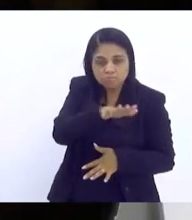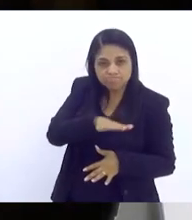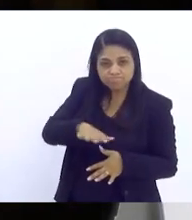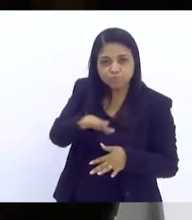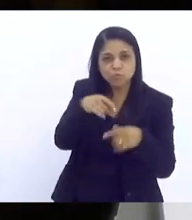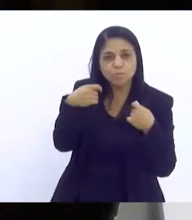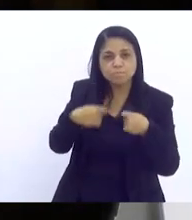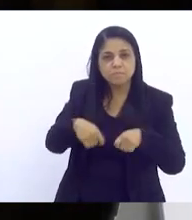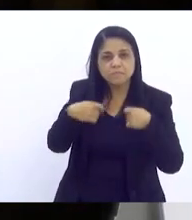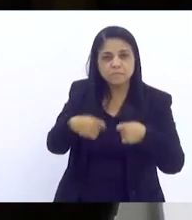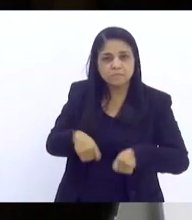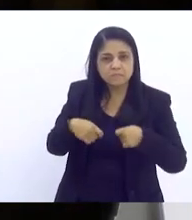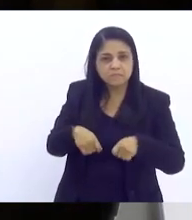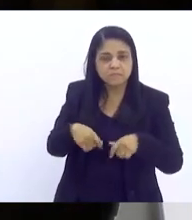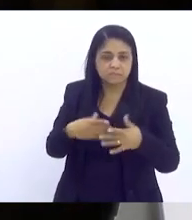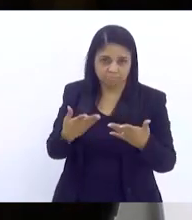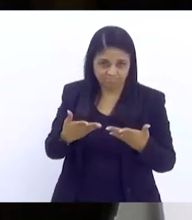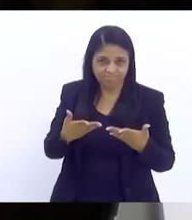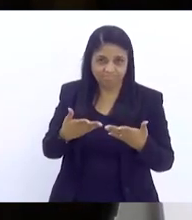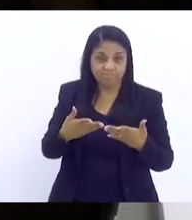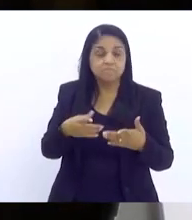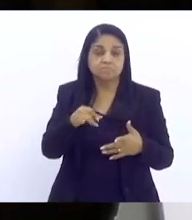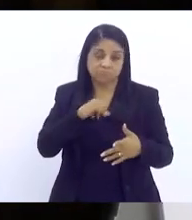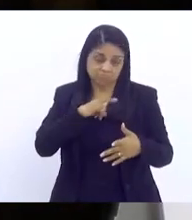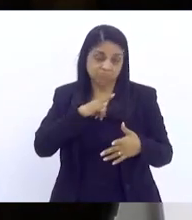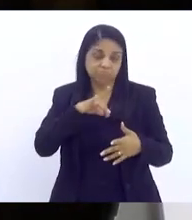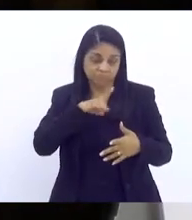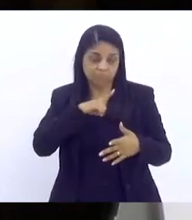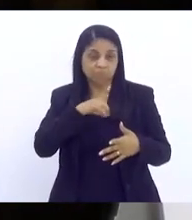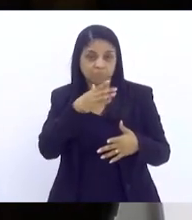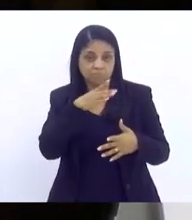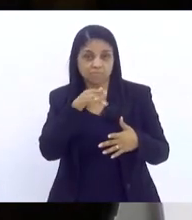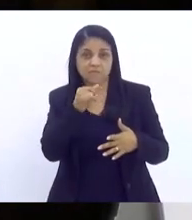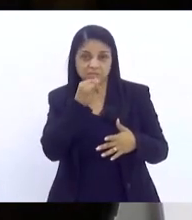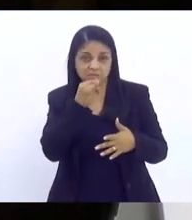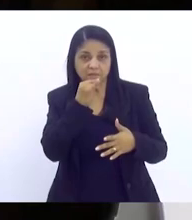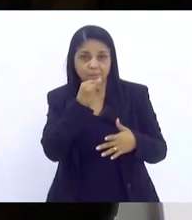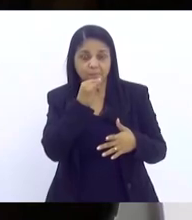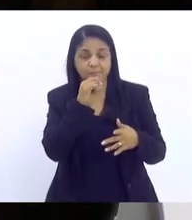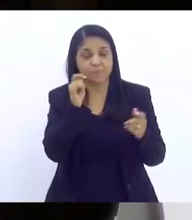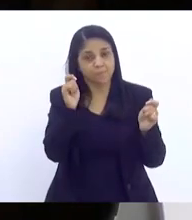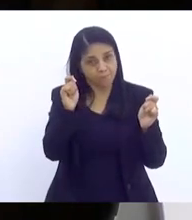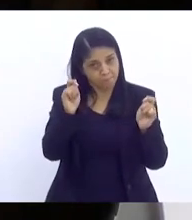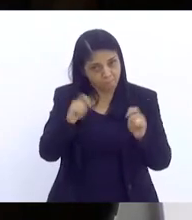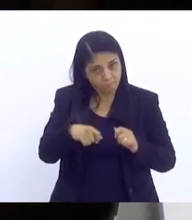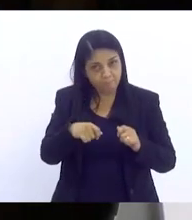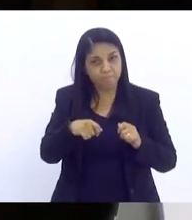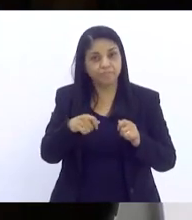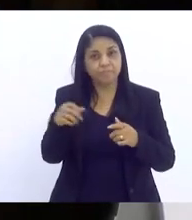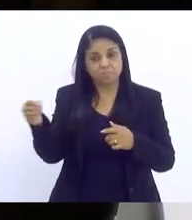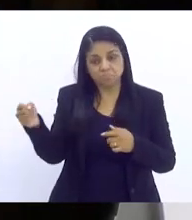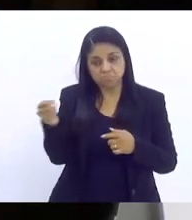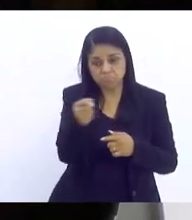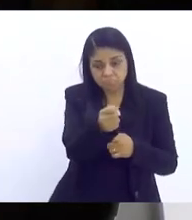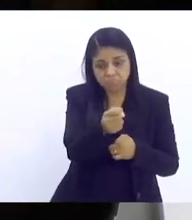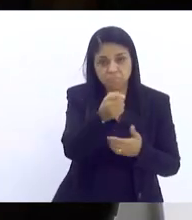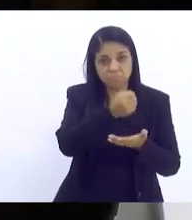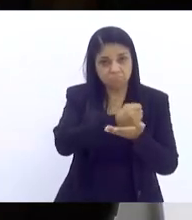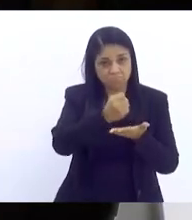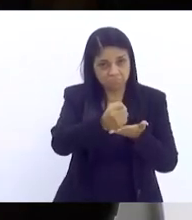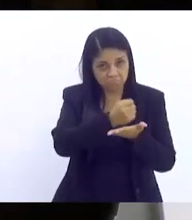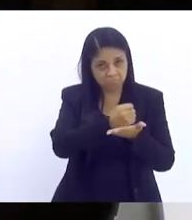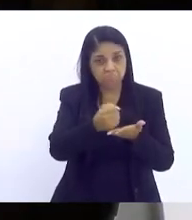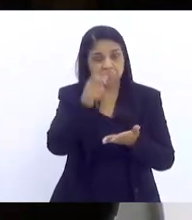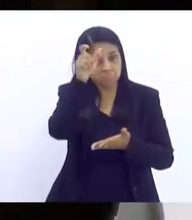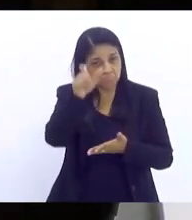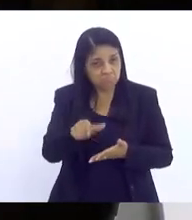das necessidades do território, a gente tem, por exemplo, a gente pode muito bem empregar, por exemplo, mulheres